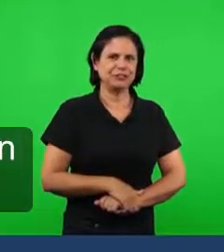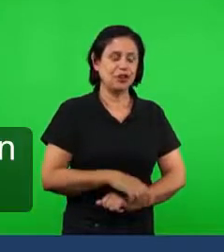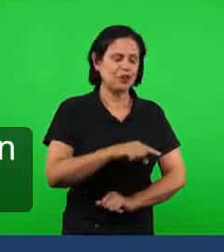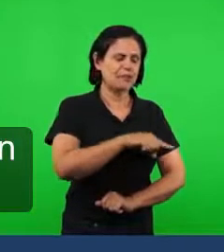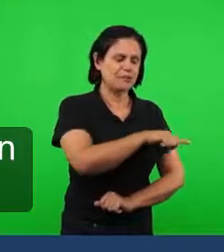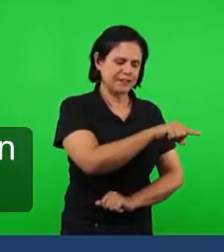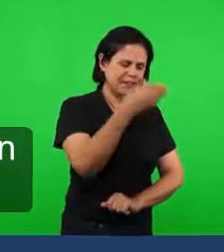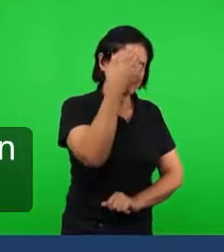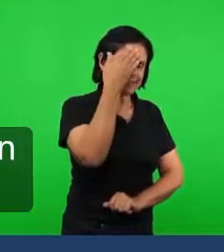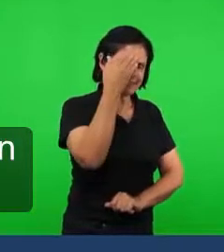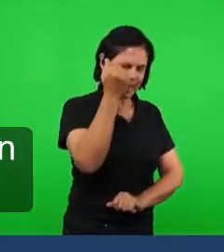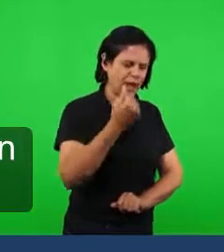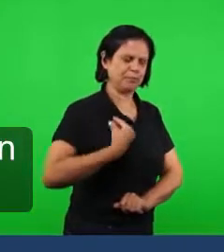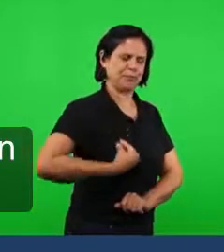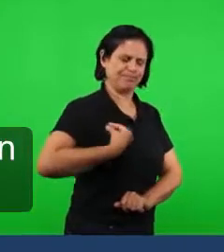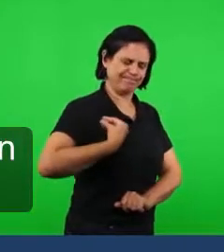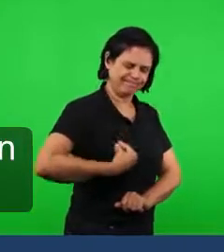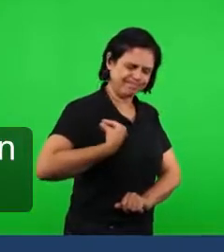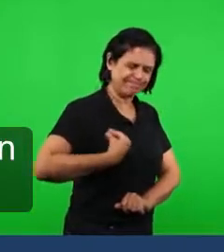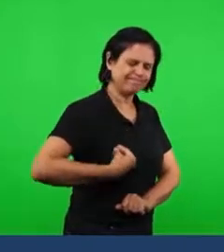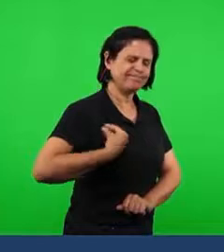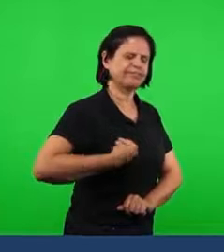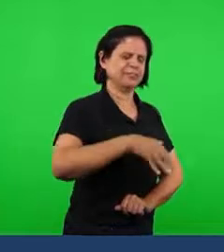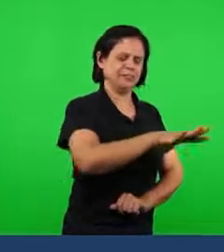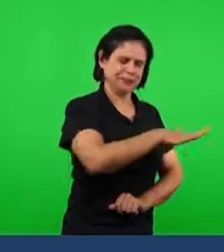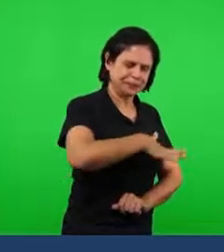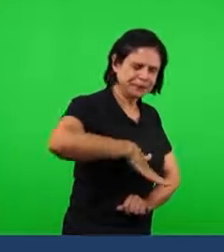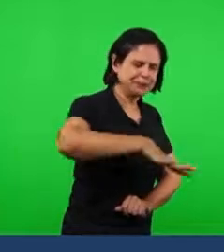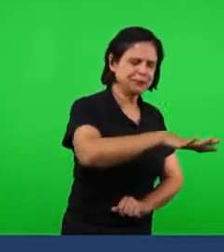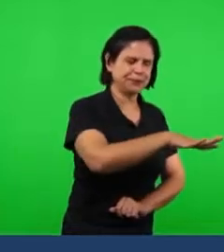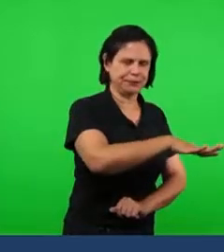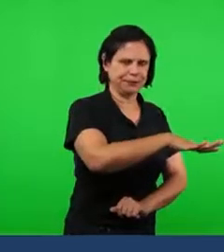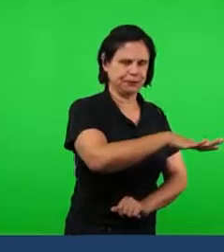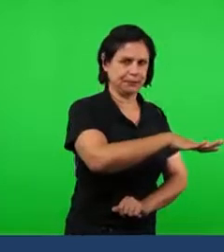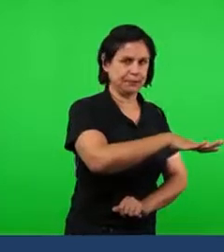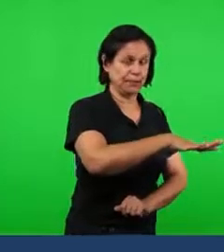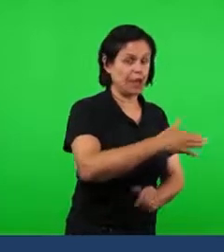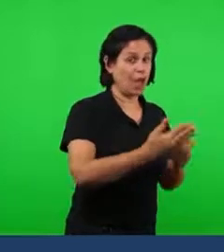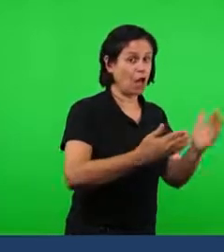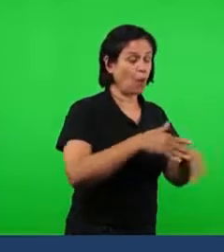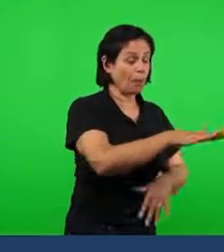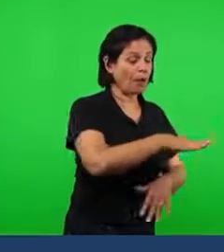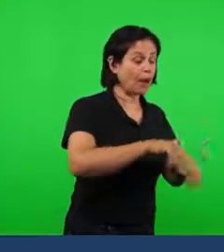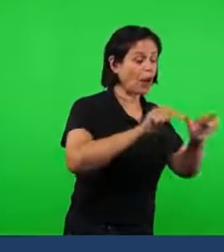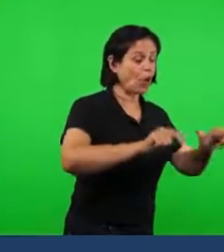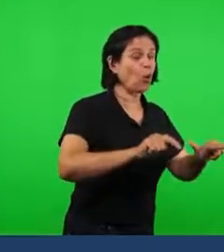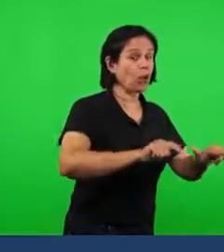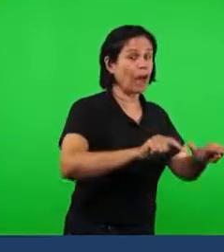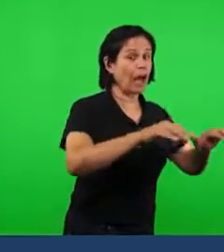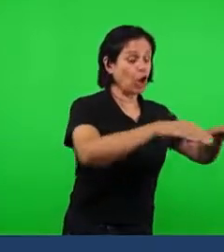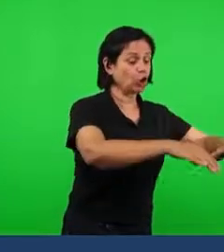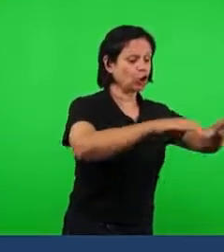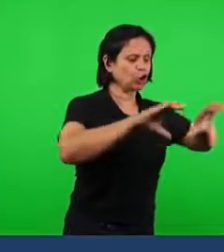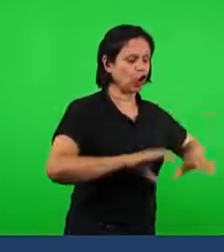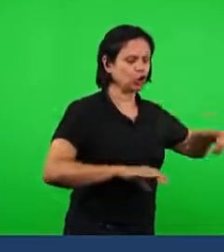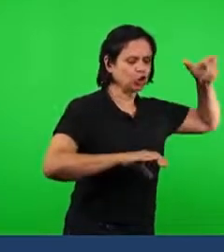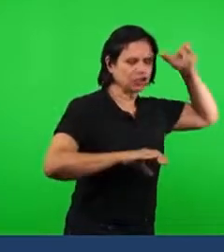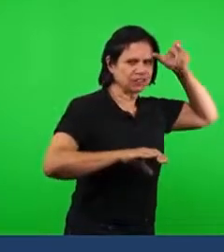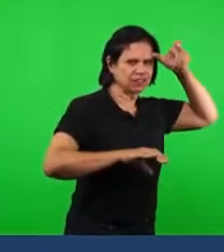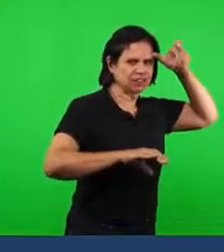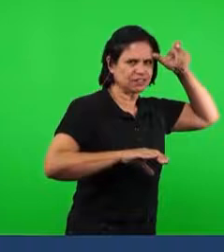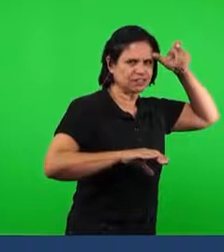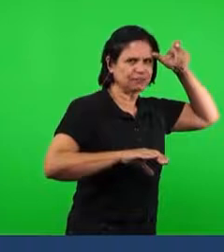em que ela estava, ela discerniu. A expressão diz, que é onde está o trono de Satanás. Então, a igreja que